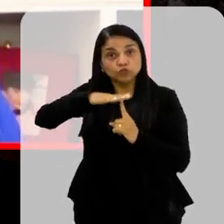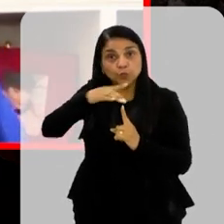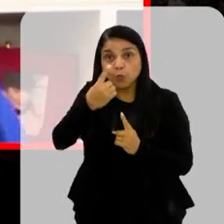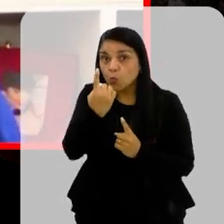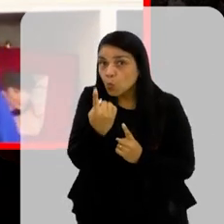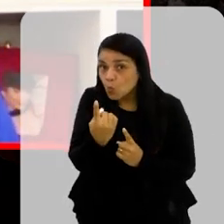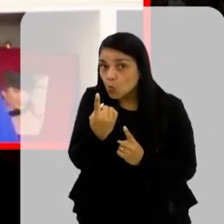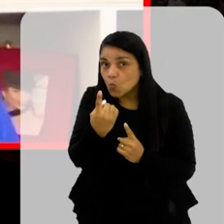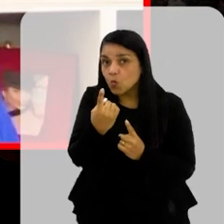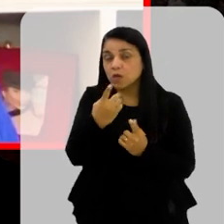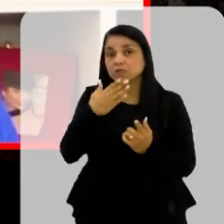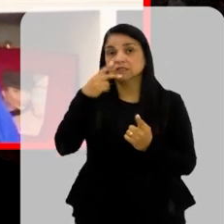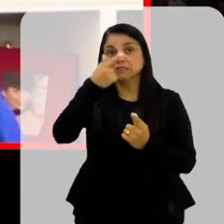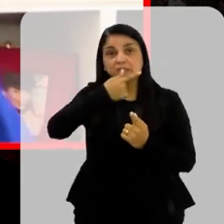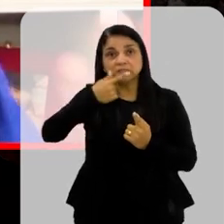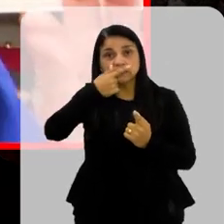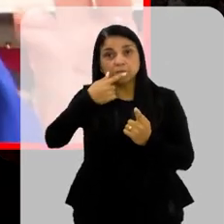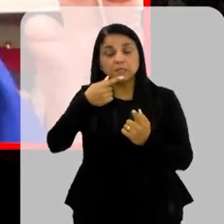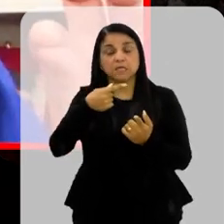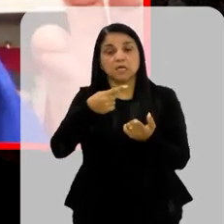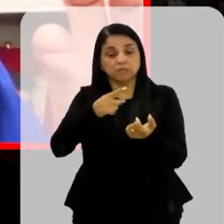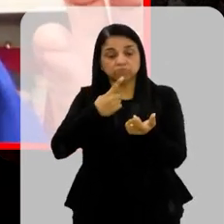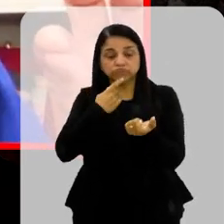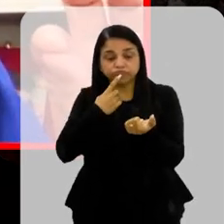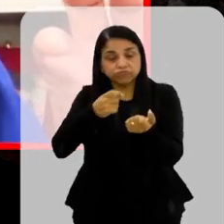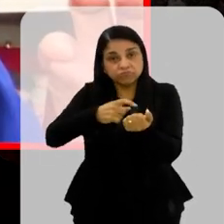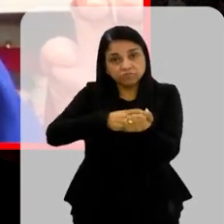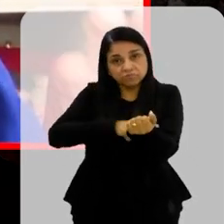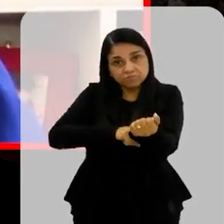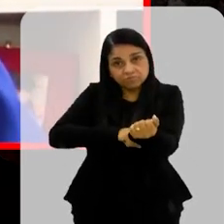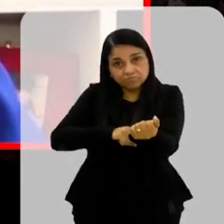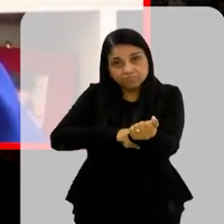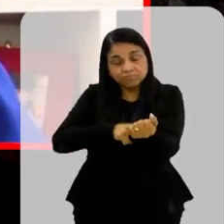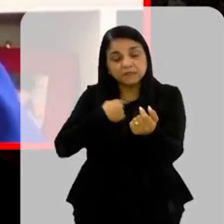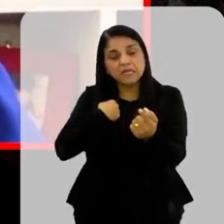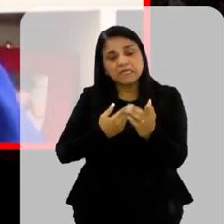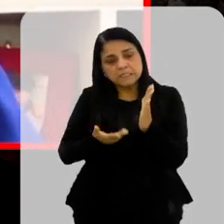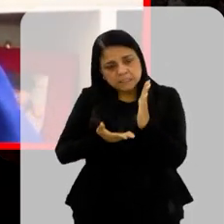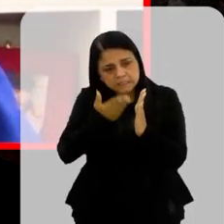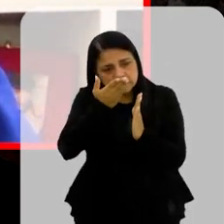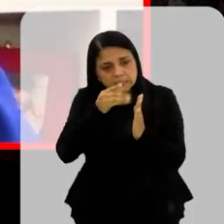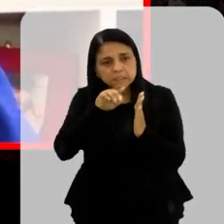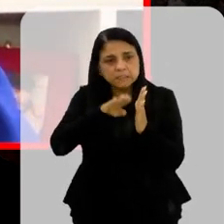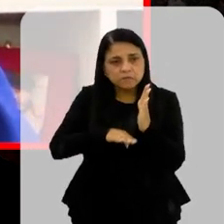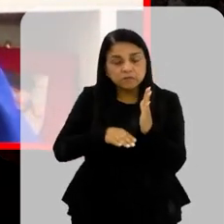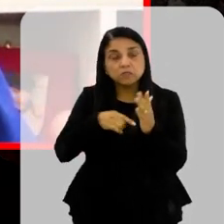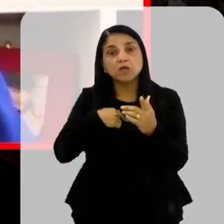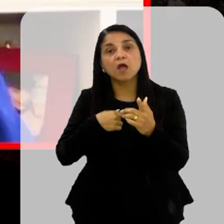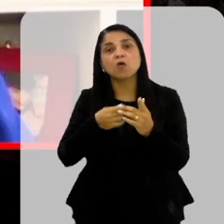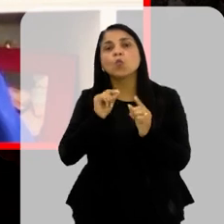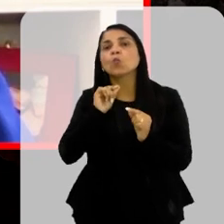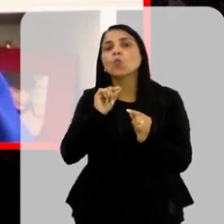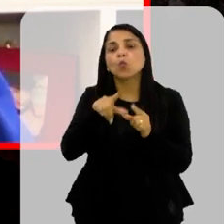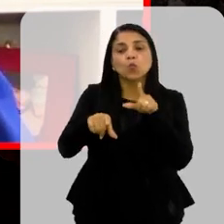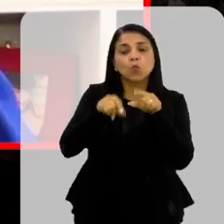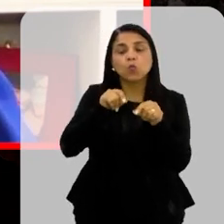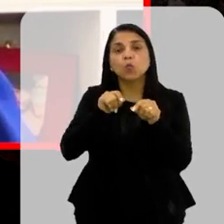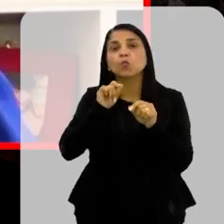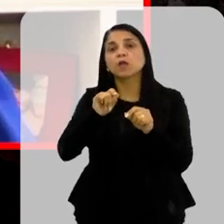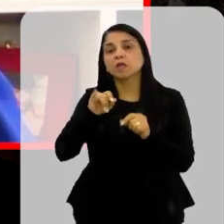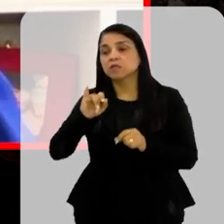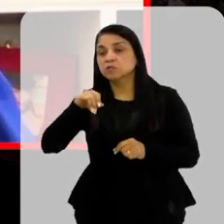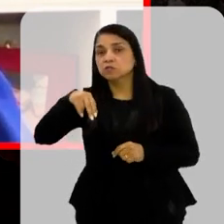1 Eu vou fazer um teste de glicemia Eu vou ver quanto está Vou decidir qual a dose de insulina Que eu vou aplicar naquele